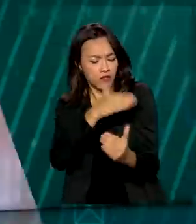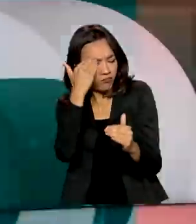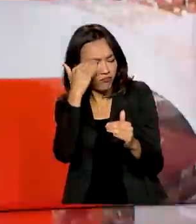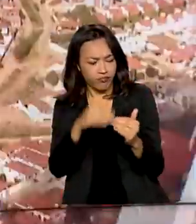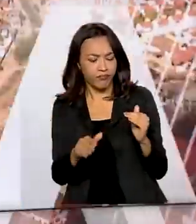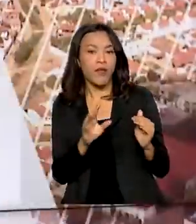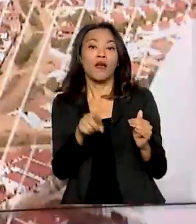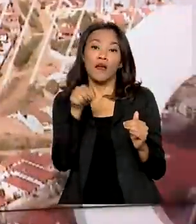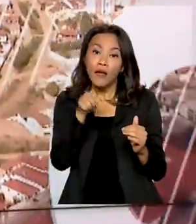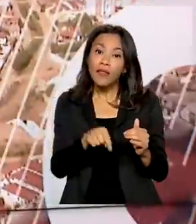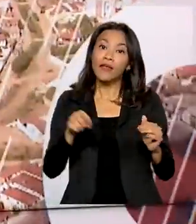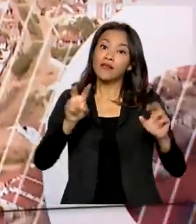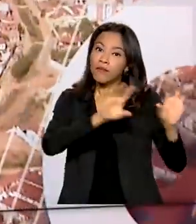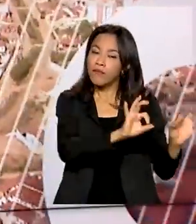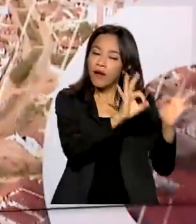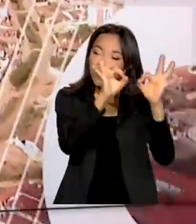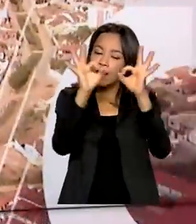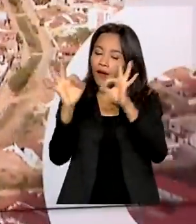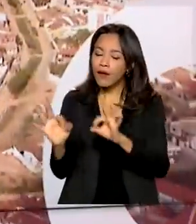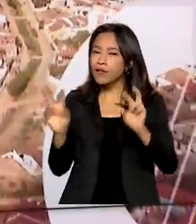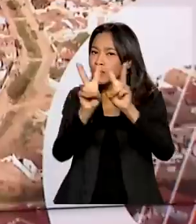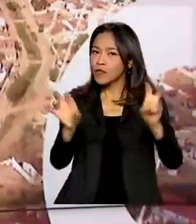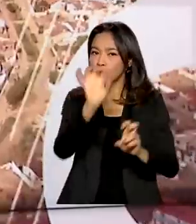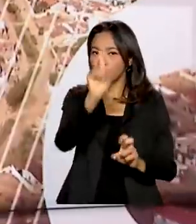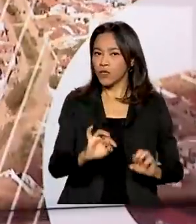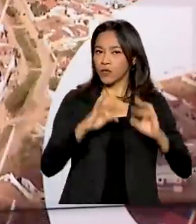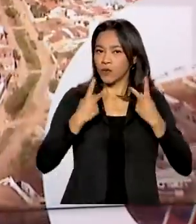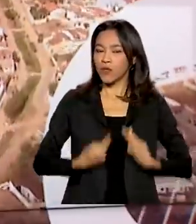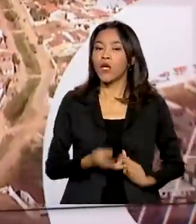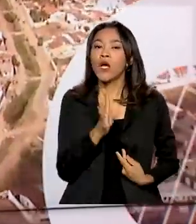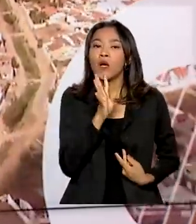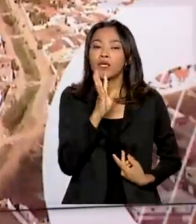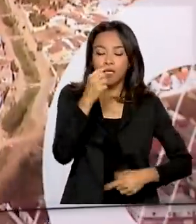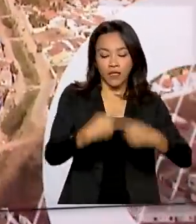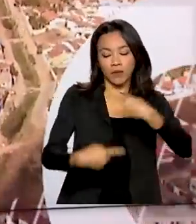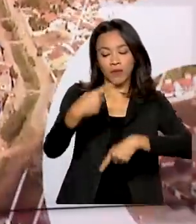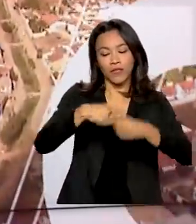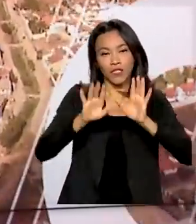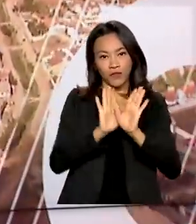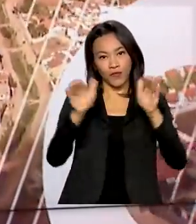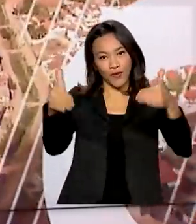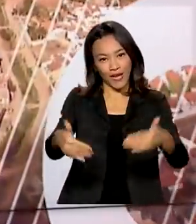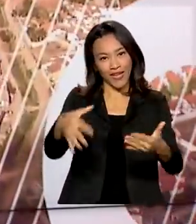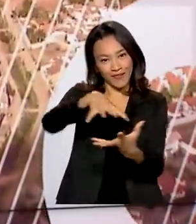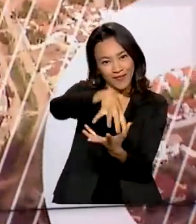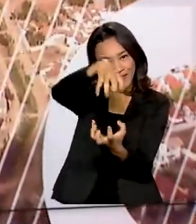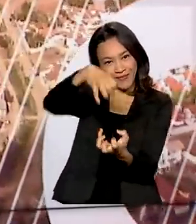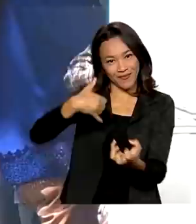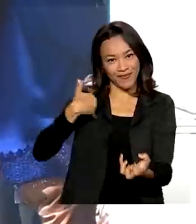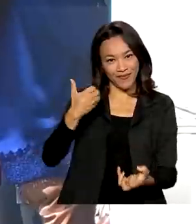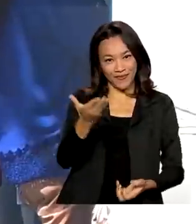série sobre direitos humanos, vamos conhecer as políticas públicas voltadas para a terceira idade.